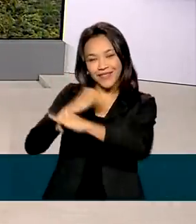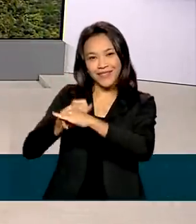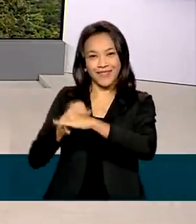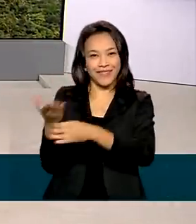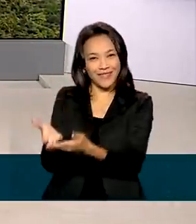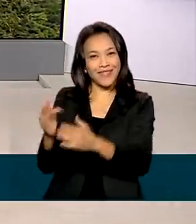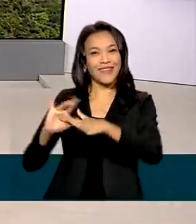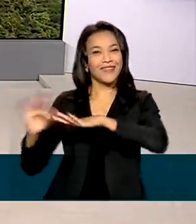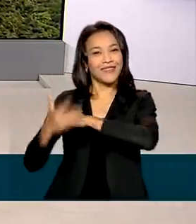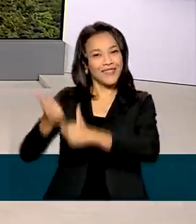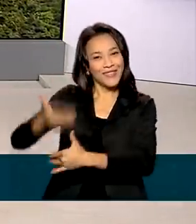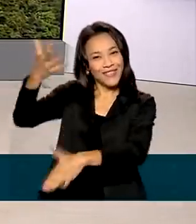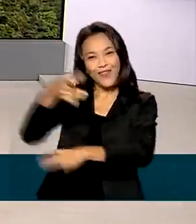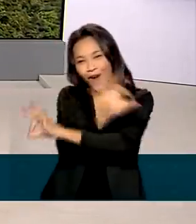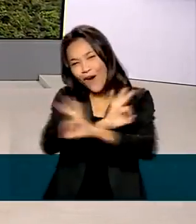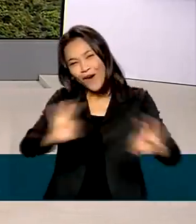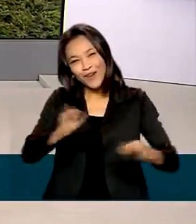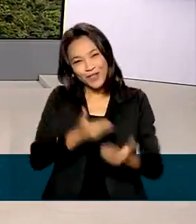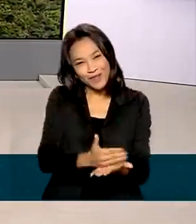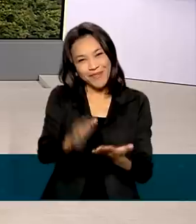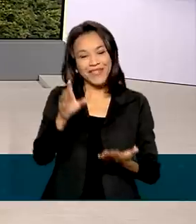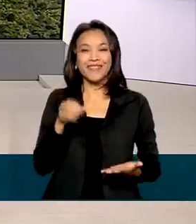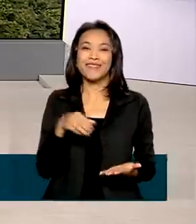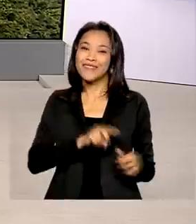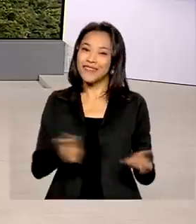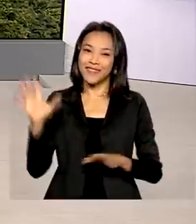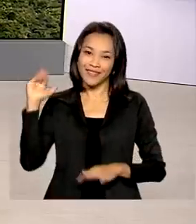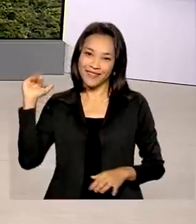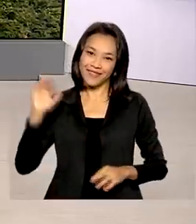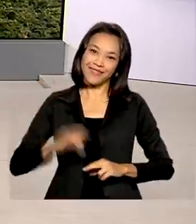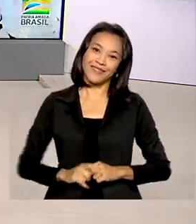Um ótimo início de semana para você e até amanhã. Tchau, tchau.